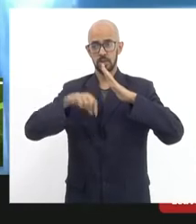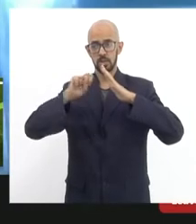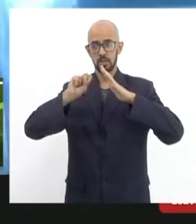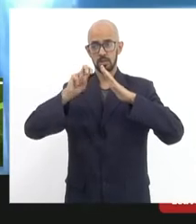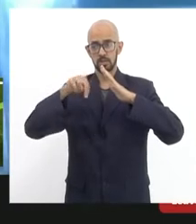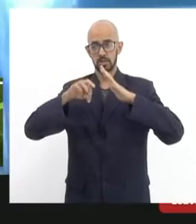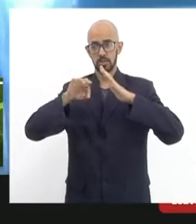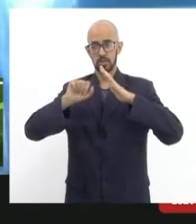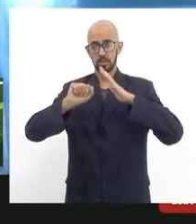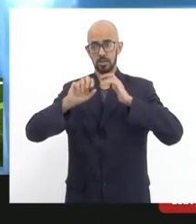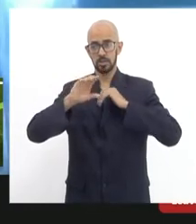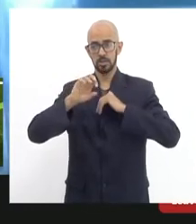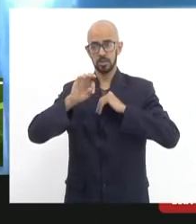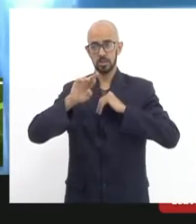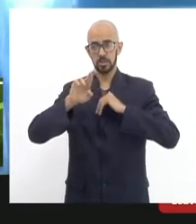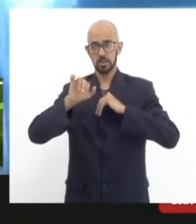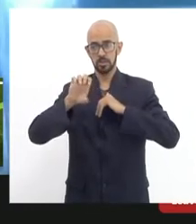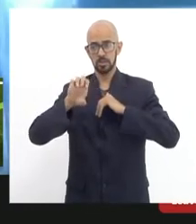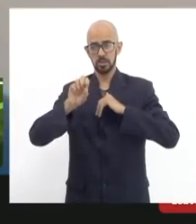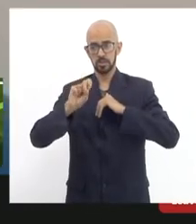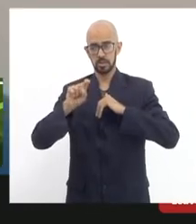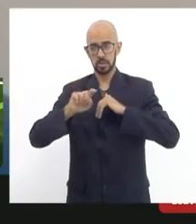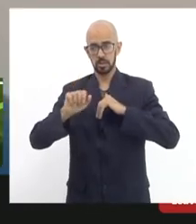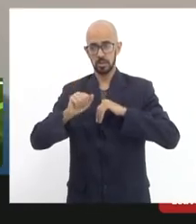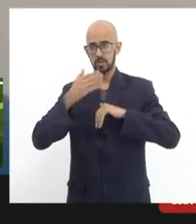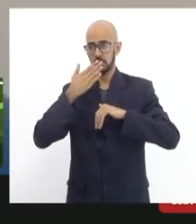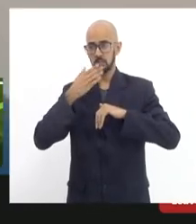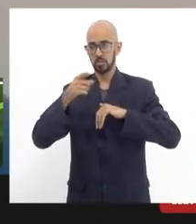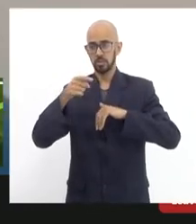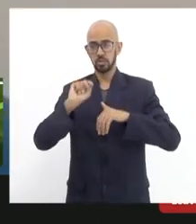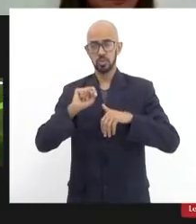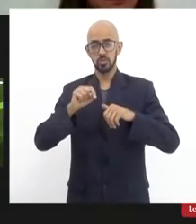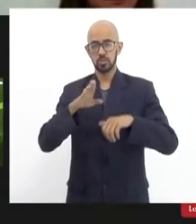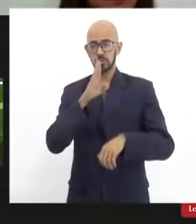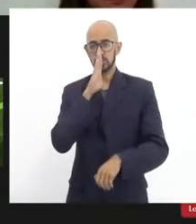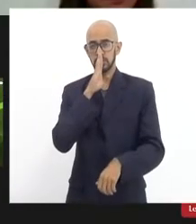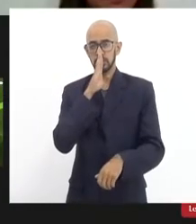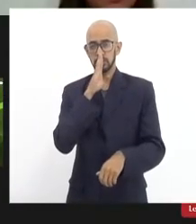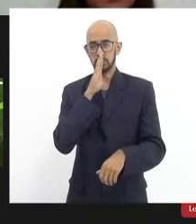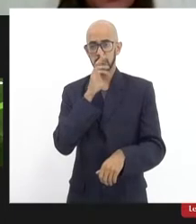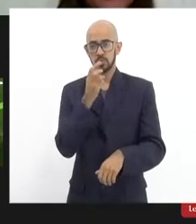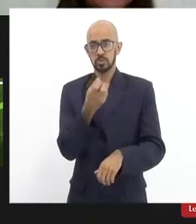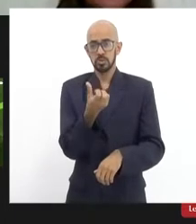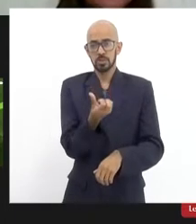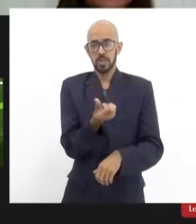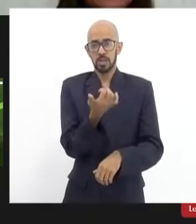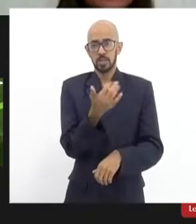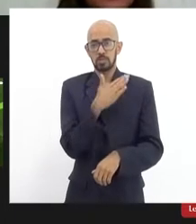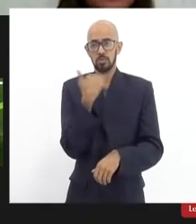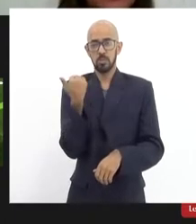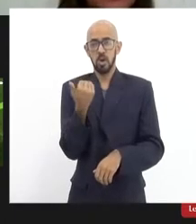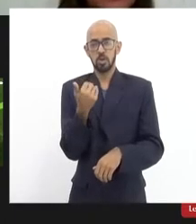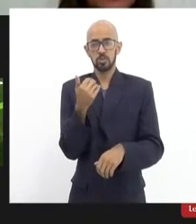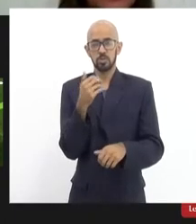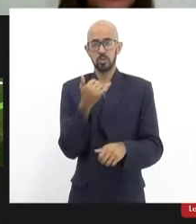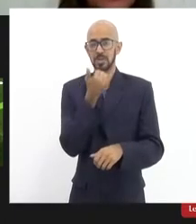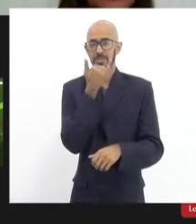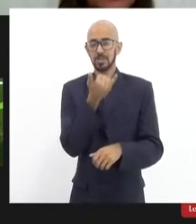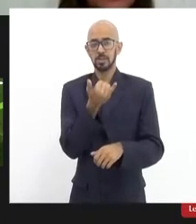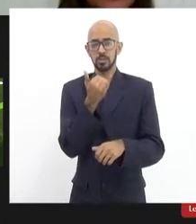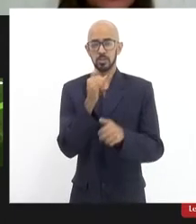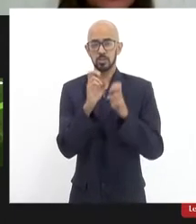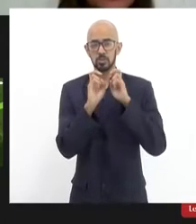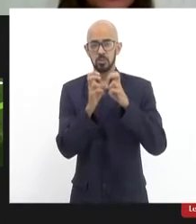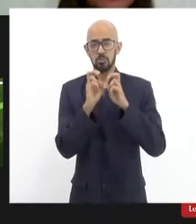vou pedir um minuto de silêncio para os seis mortos naquele acidente do bonde, mencionando o motoneiro